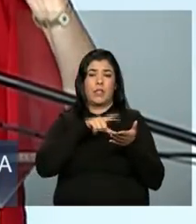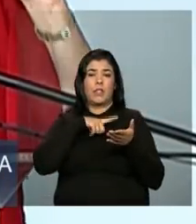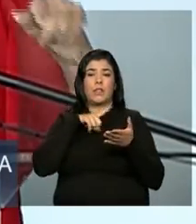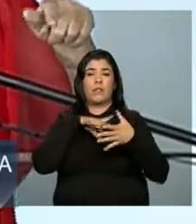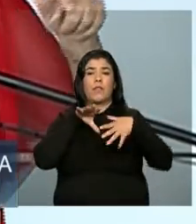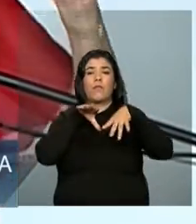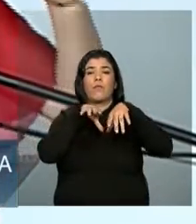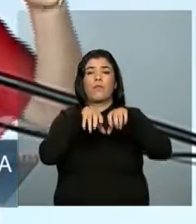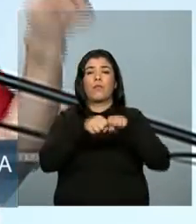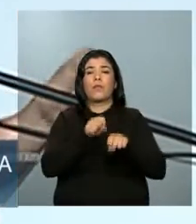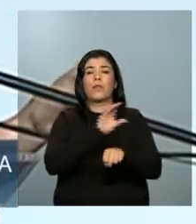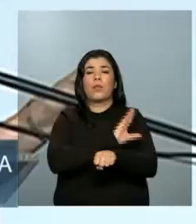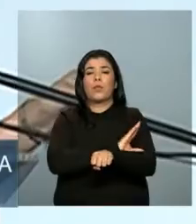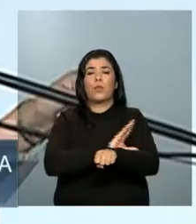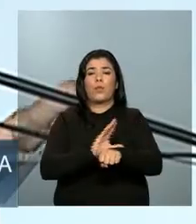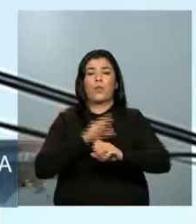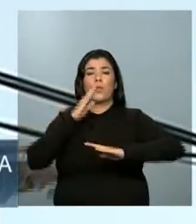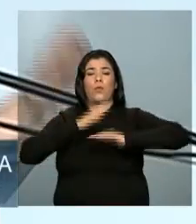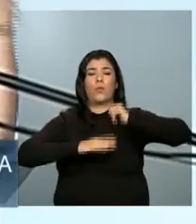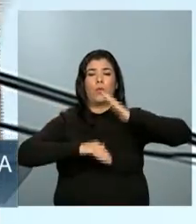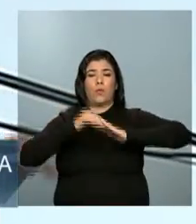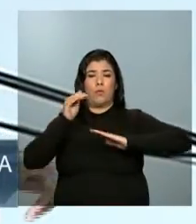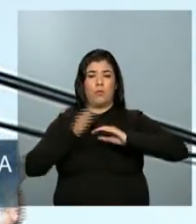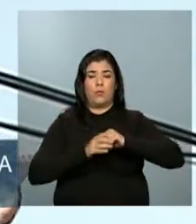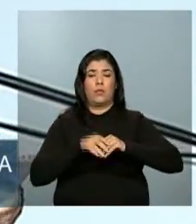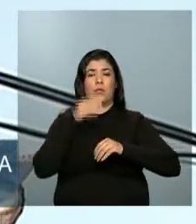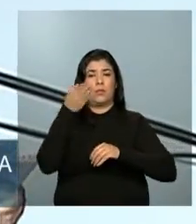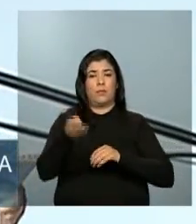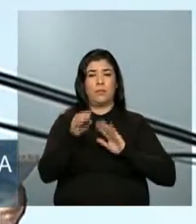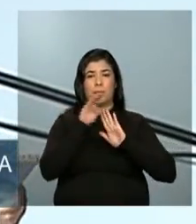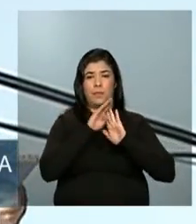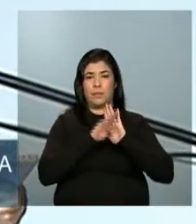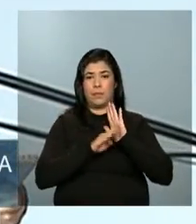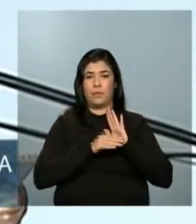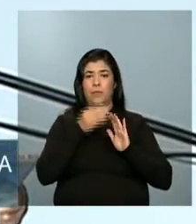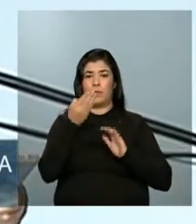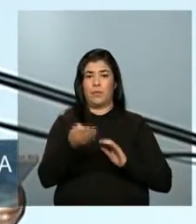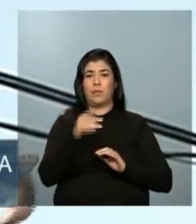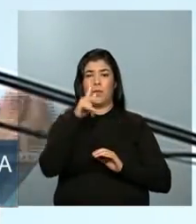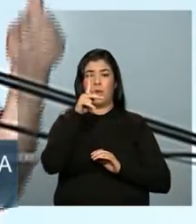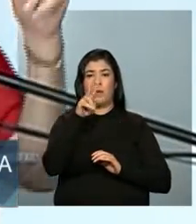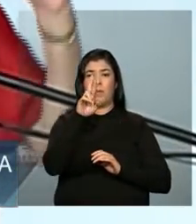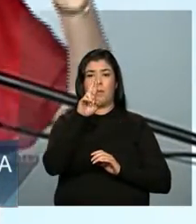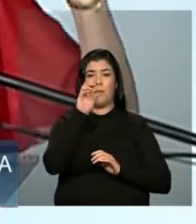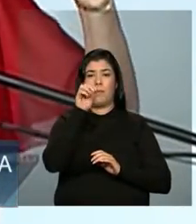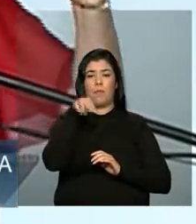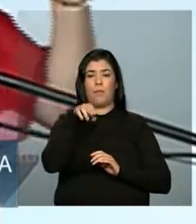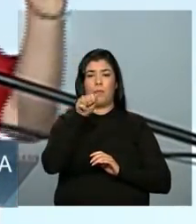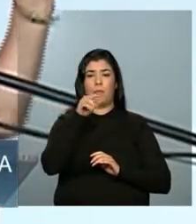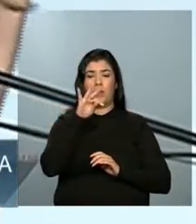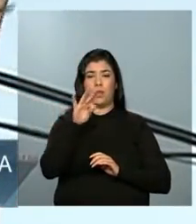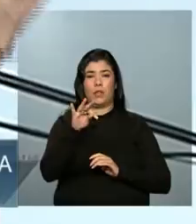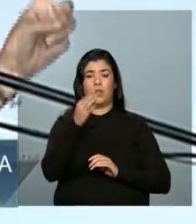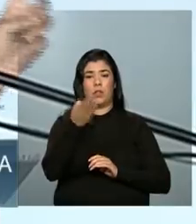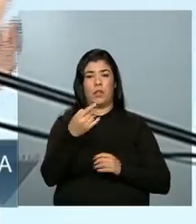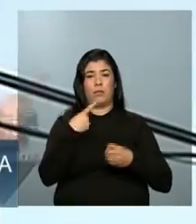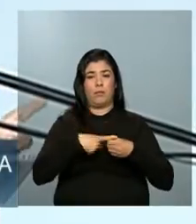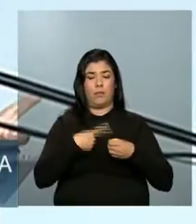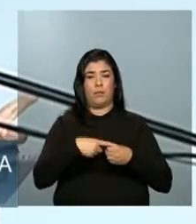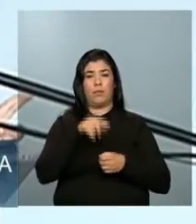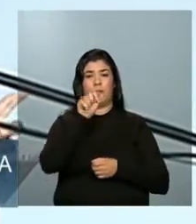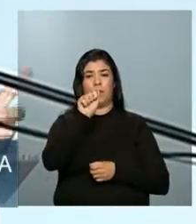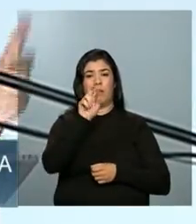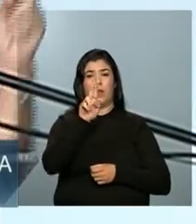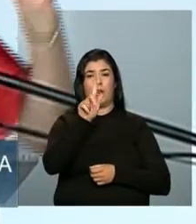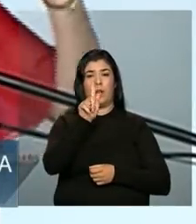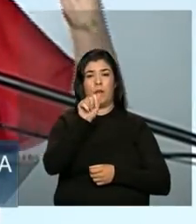nos cursos de profissionalização do Pronatec aqui em Araguari. Em Araguari. Então, vejam